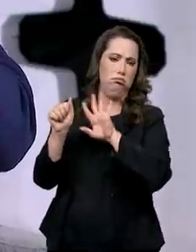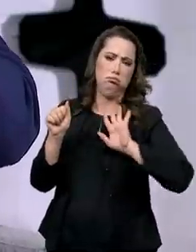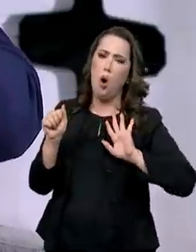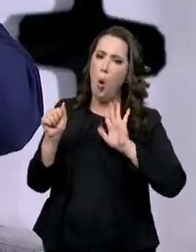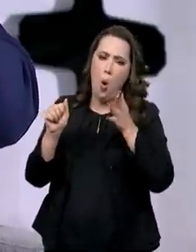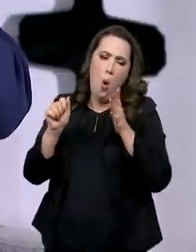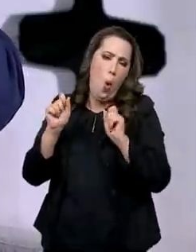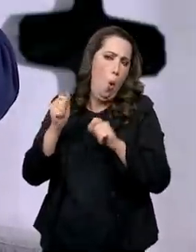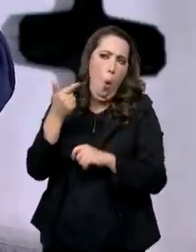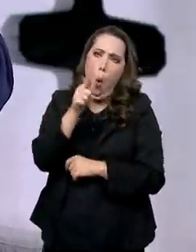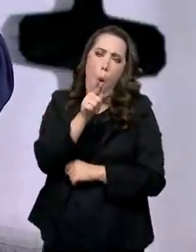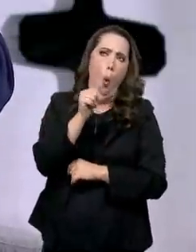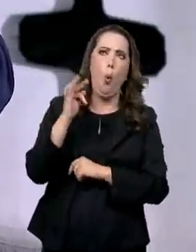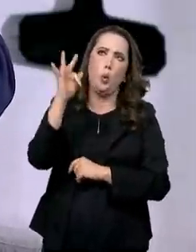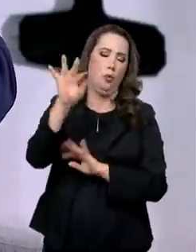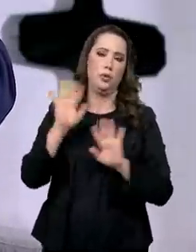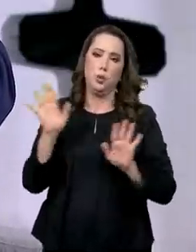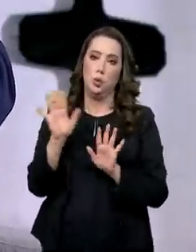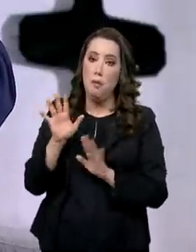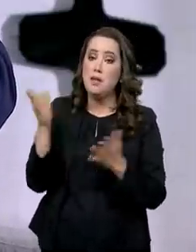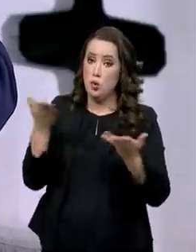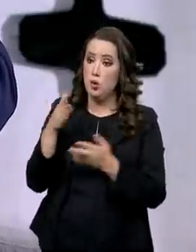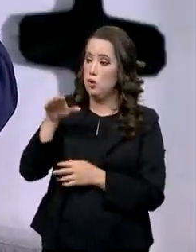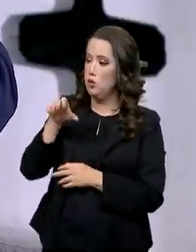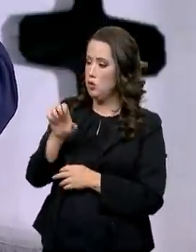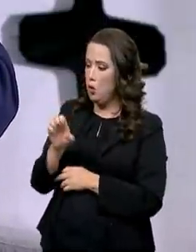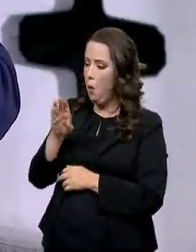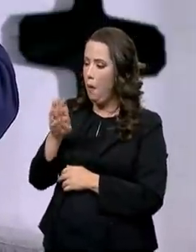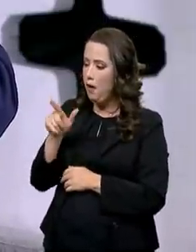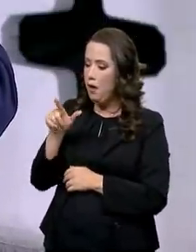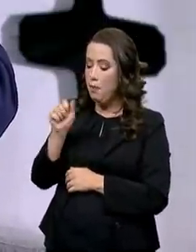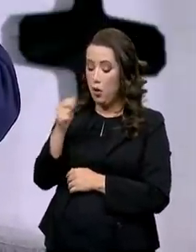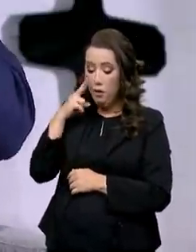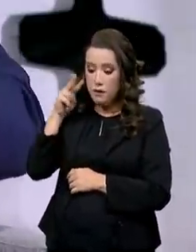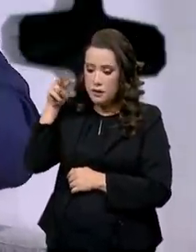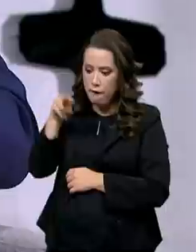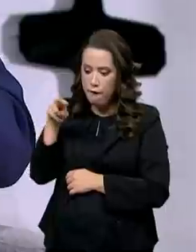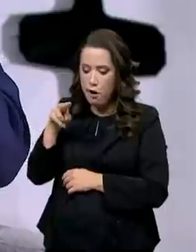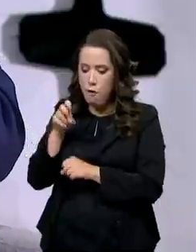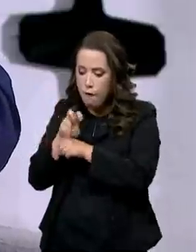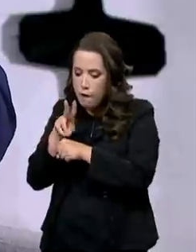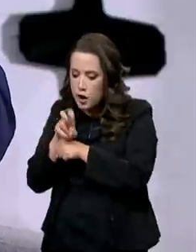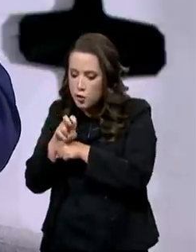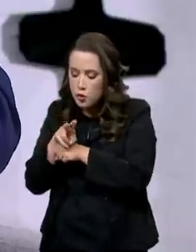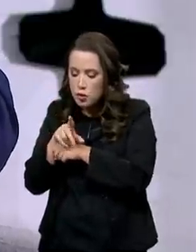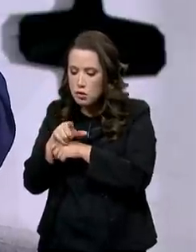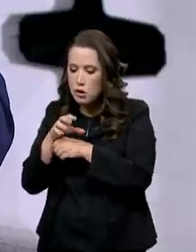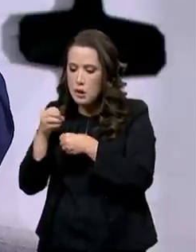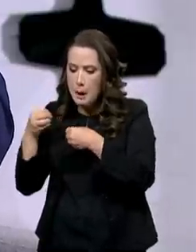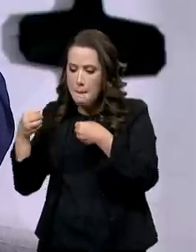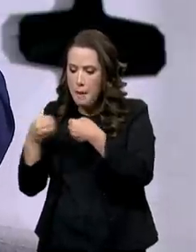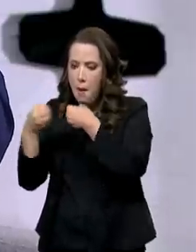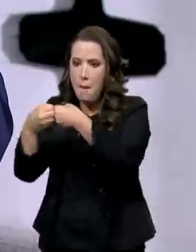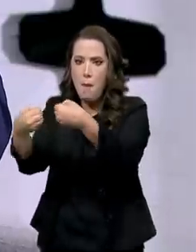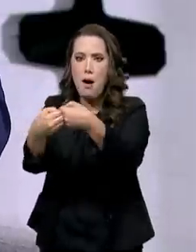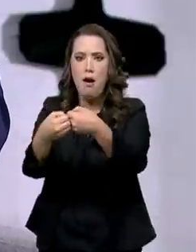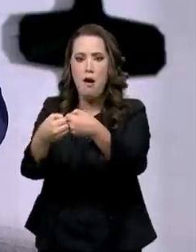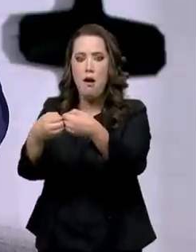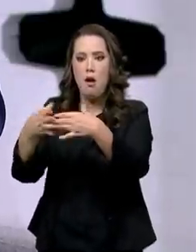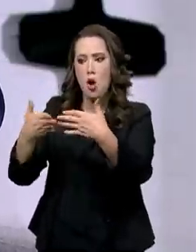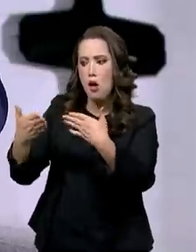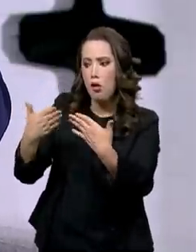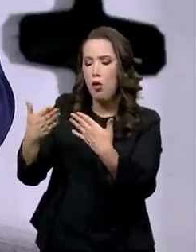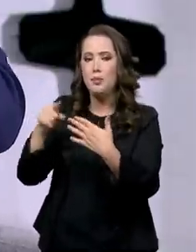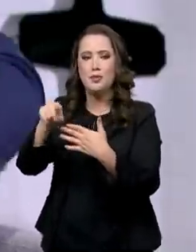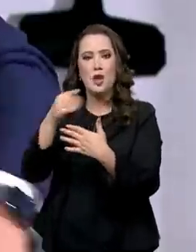desse jeito. E com o Sirius, você consegue ver o vírus em ação com a célula. Isso vai acelerar a produção de vacinas, vai acelerar o conhecimento